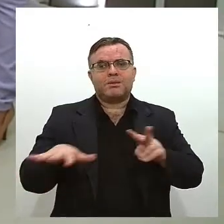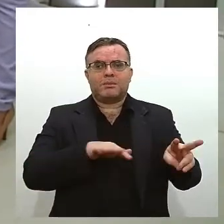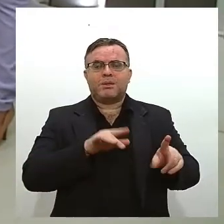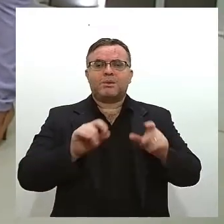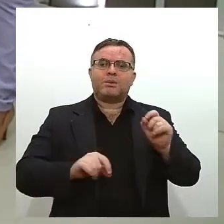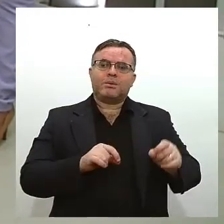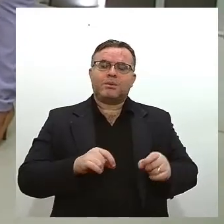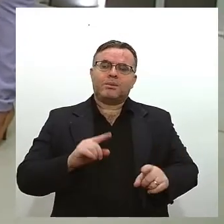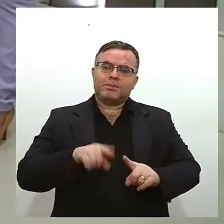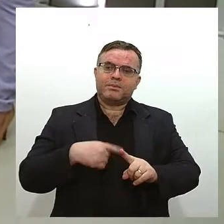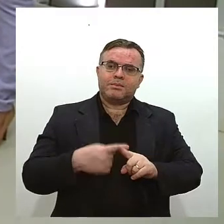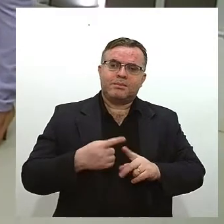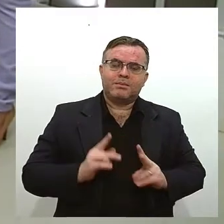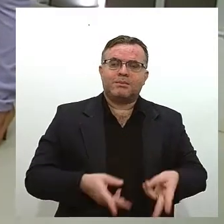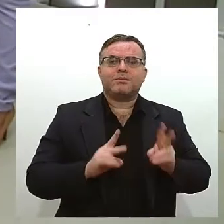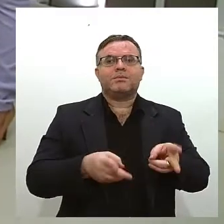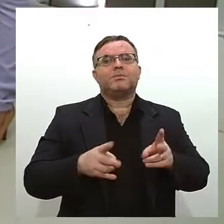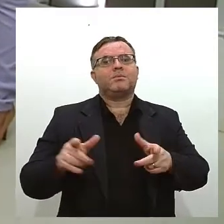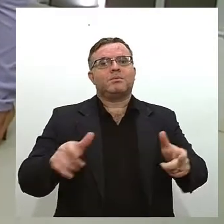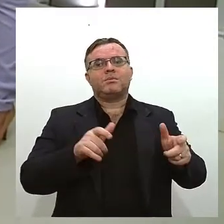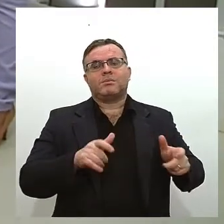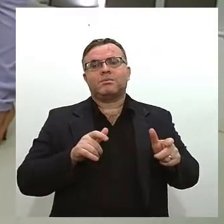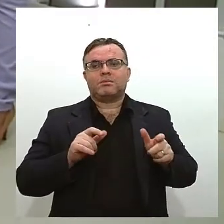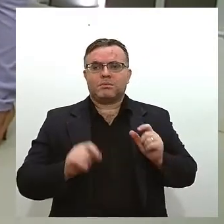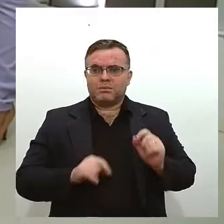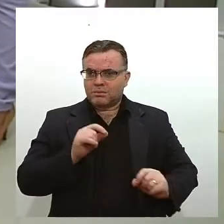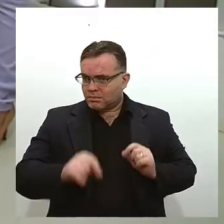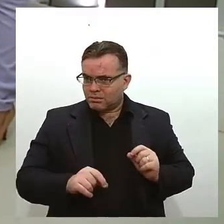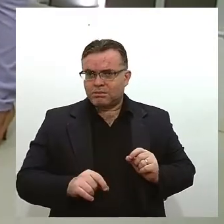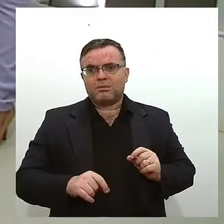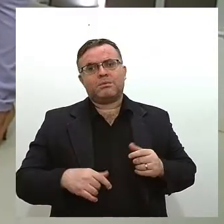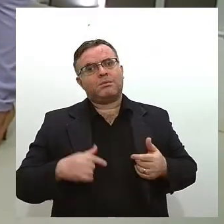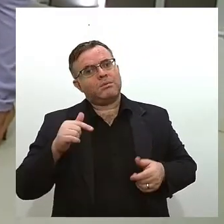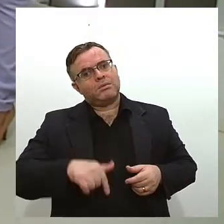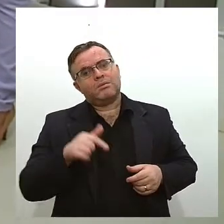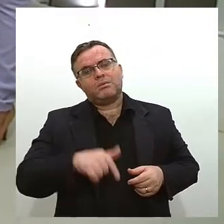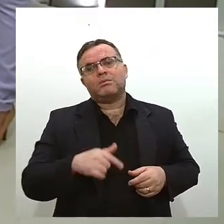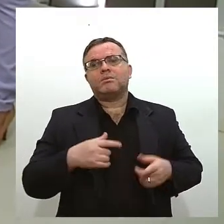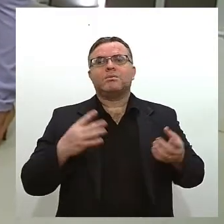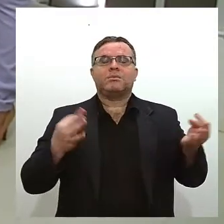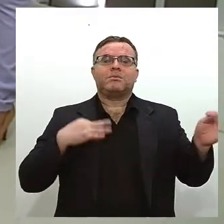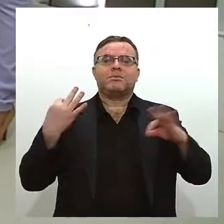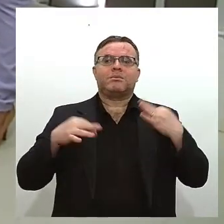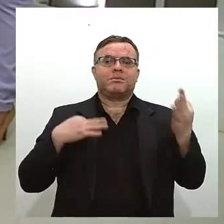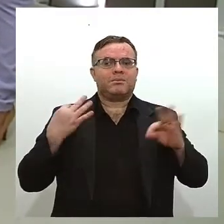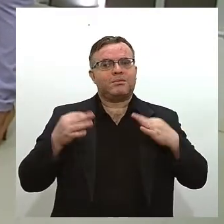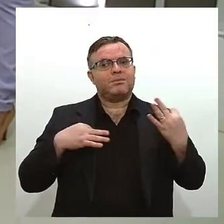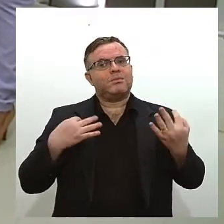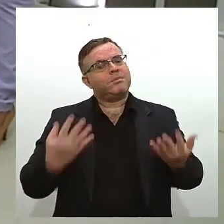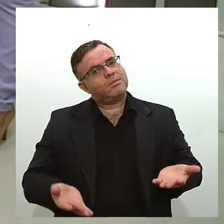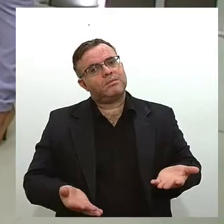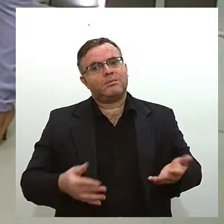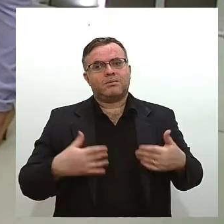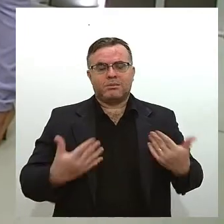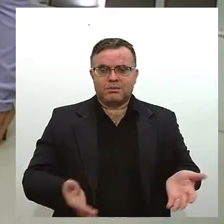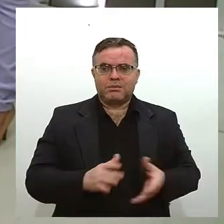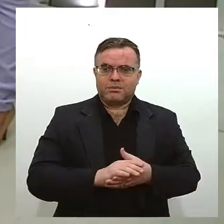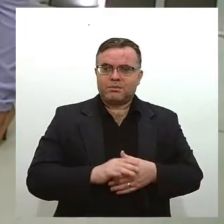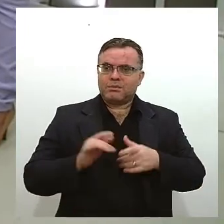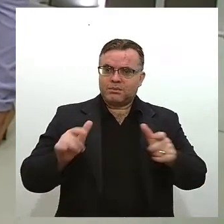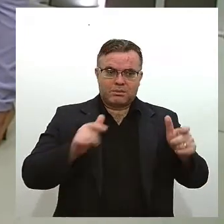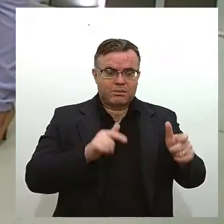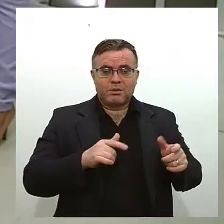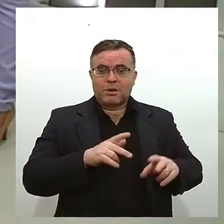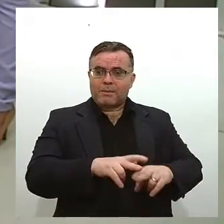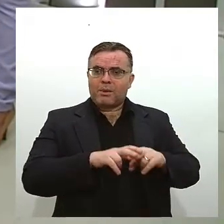dessa área de serviço também da questão do turismo então isso prejudicou muito esses setores então